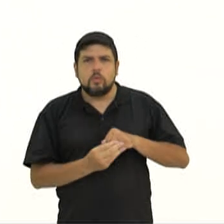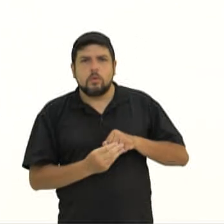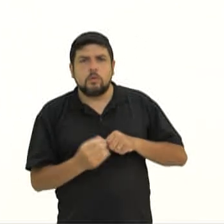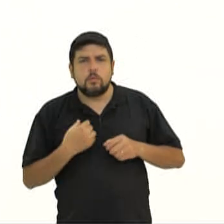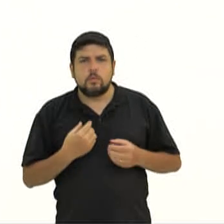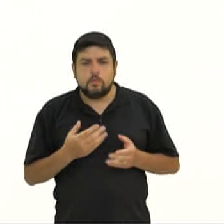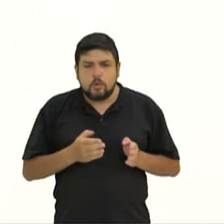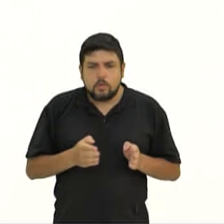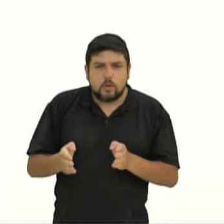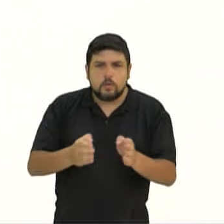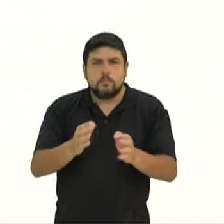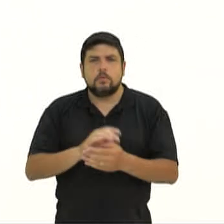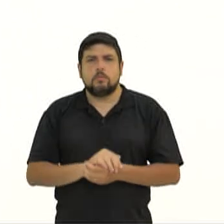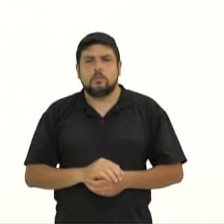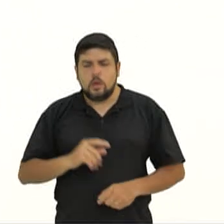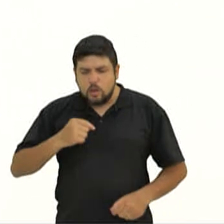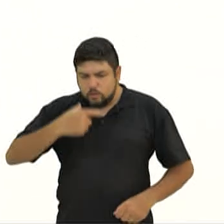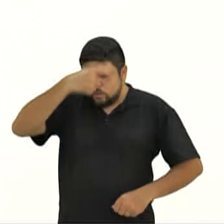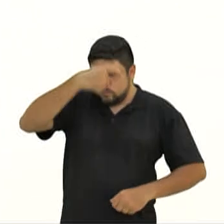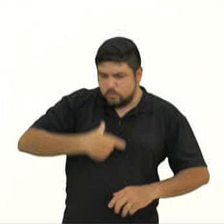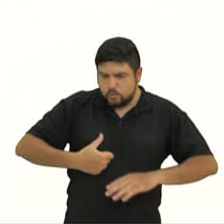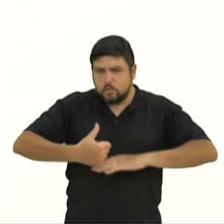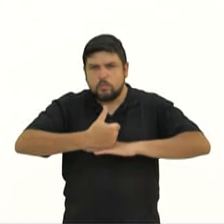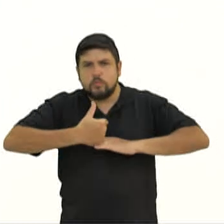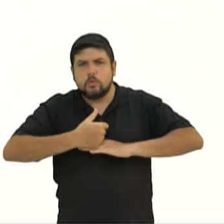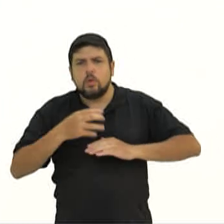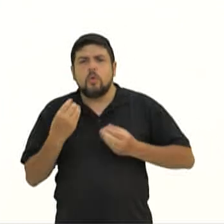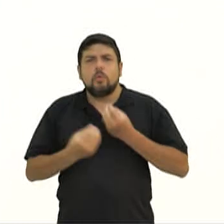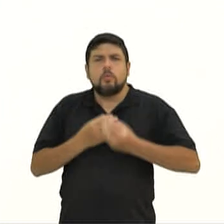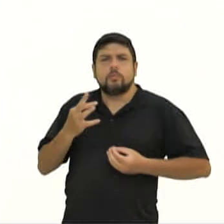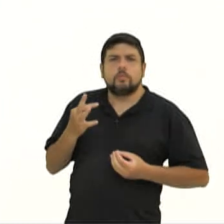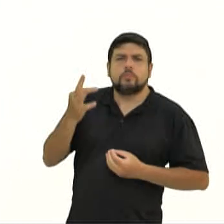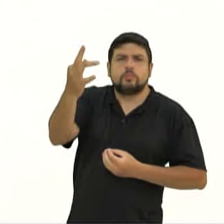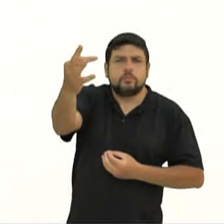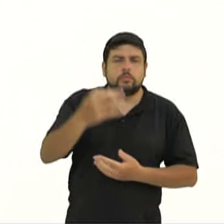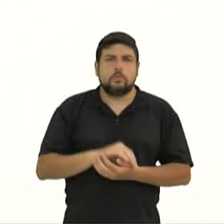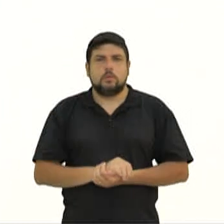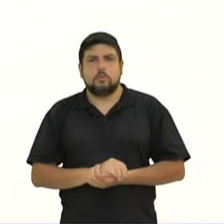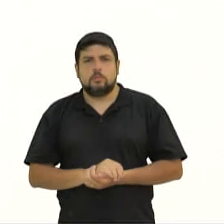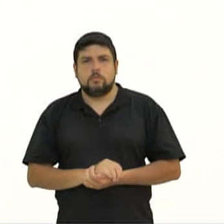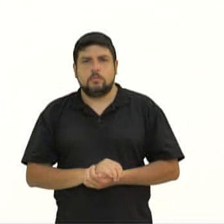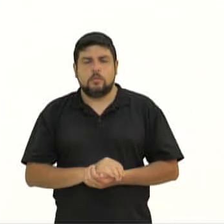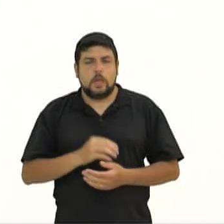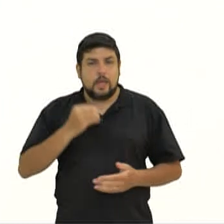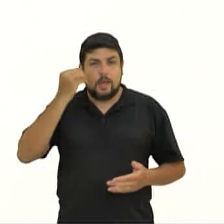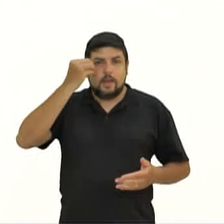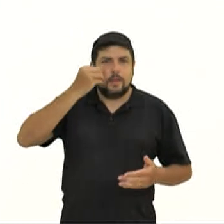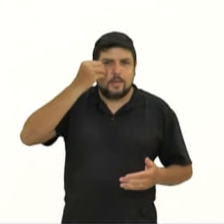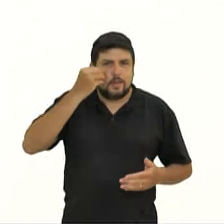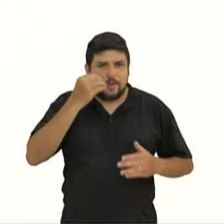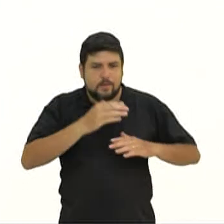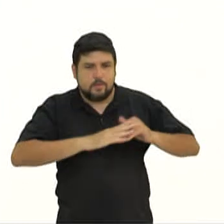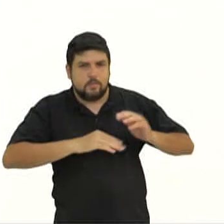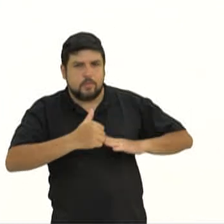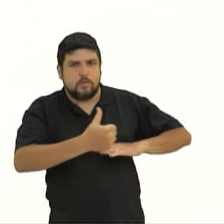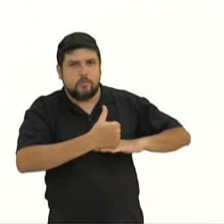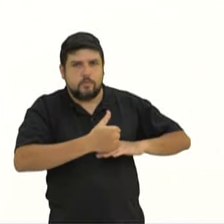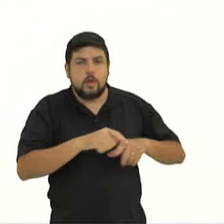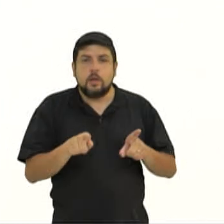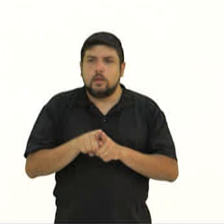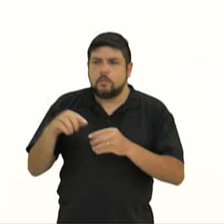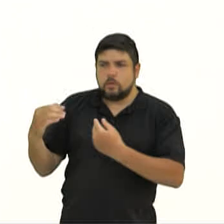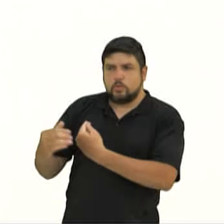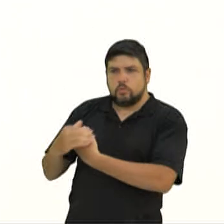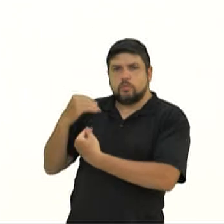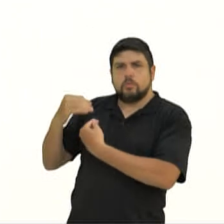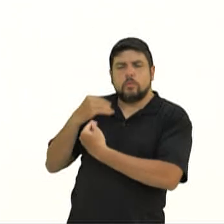Quem é você como profissional? O que gostaria de fazer no futuro? Os testes de carreira, assim como o coach vocacional, podem orientar